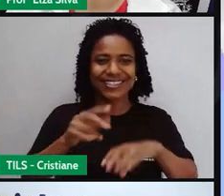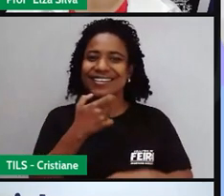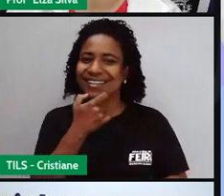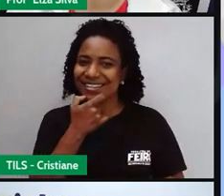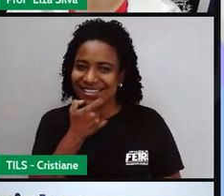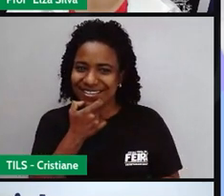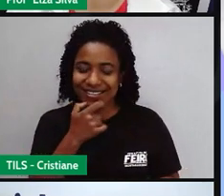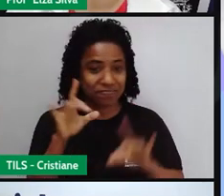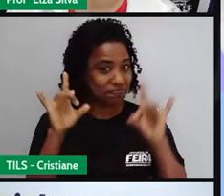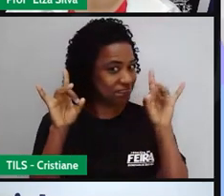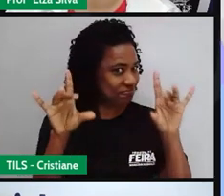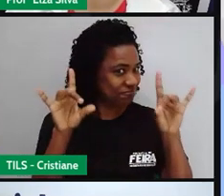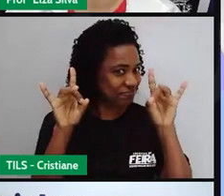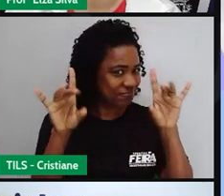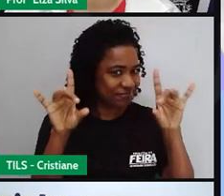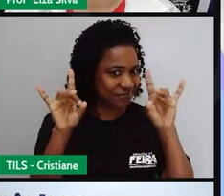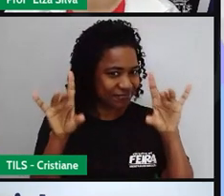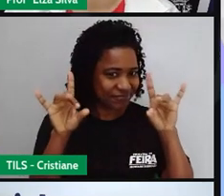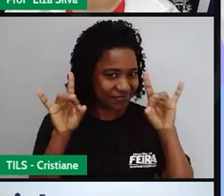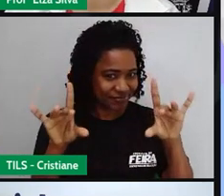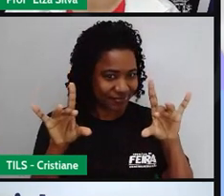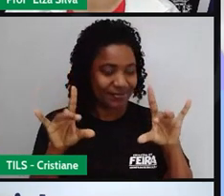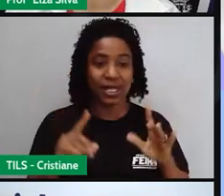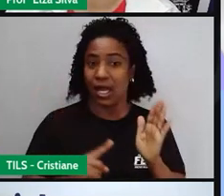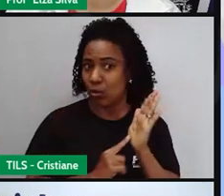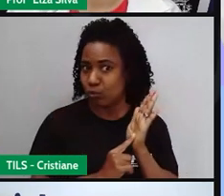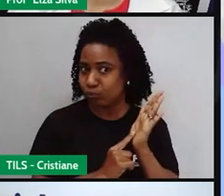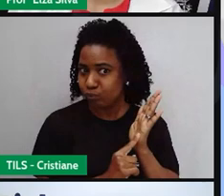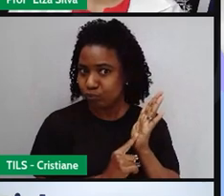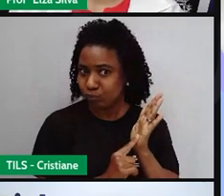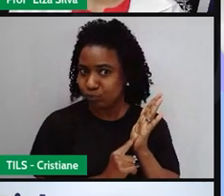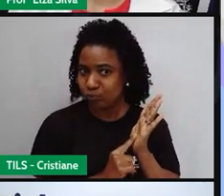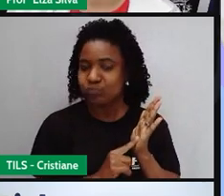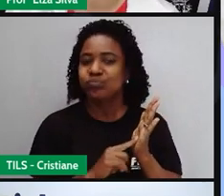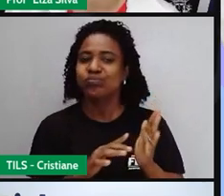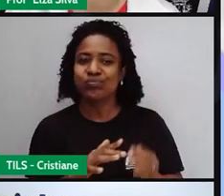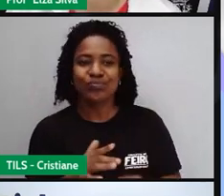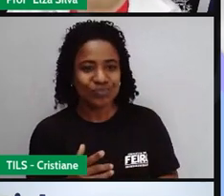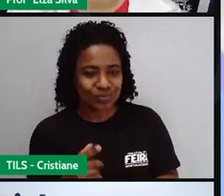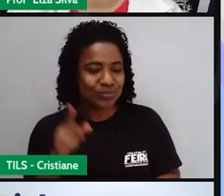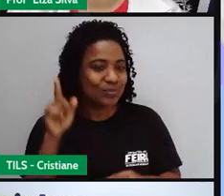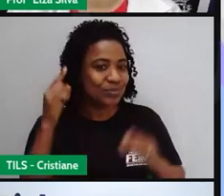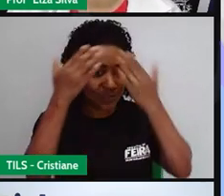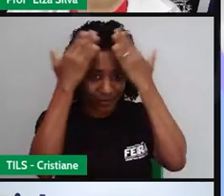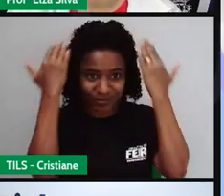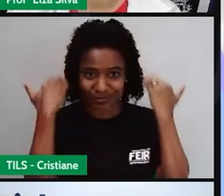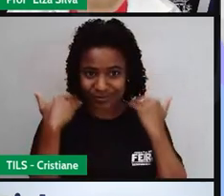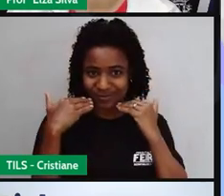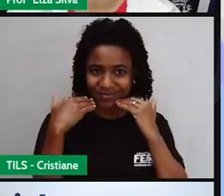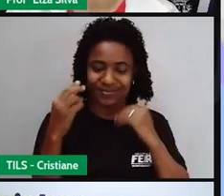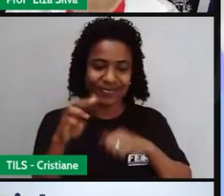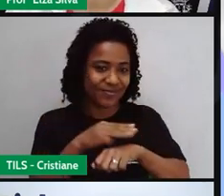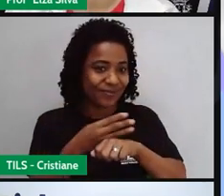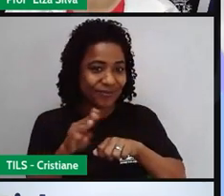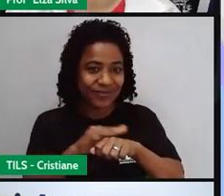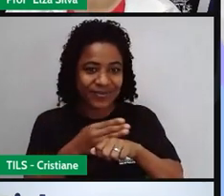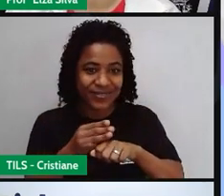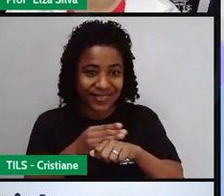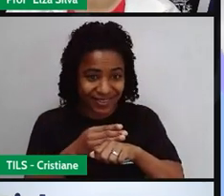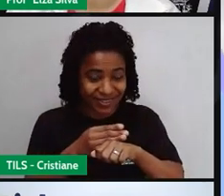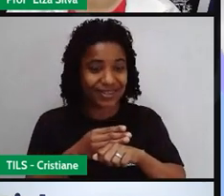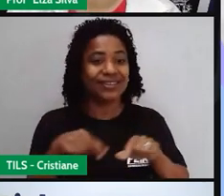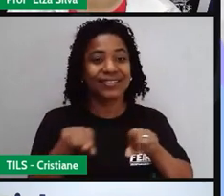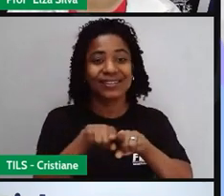Eu sou parda, com cabelos castanhos, curtos e também